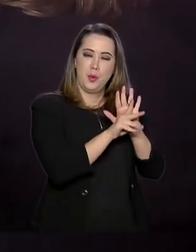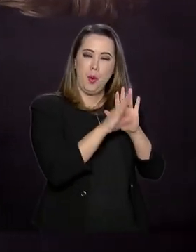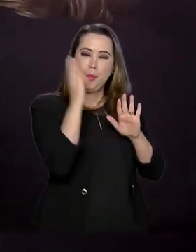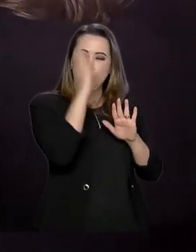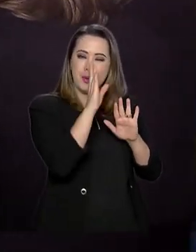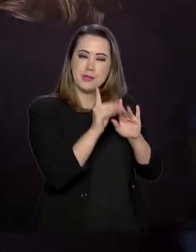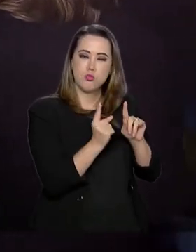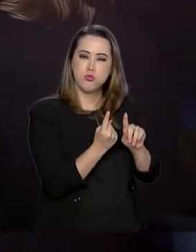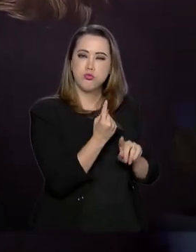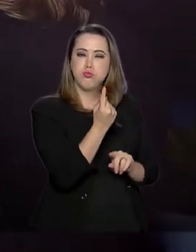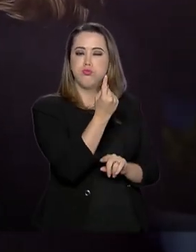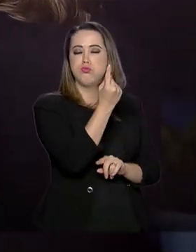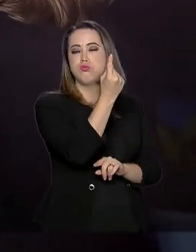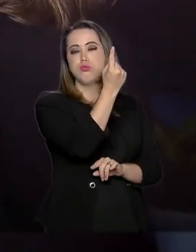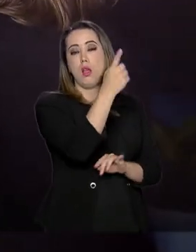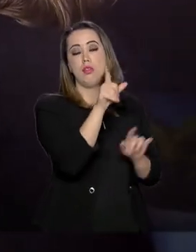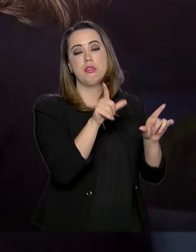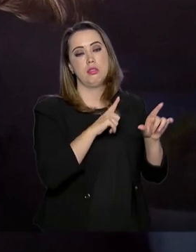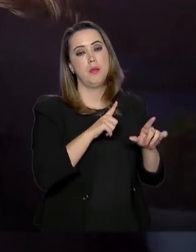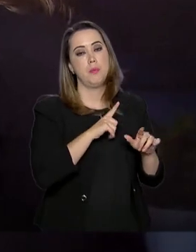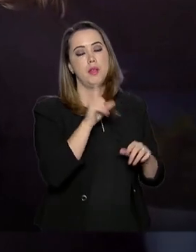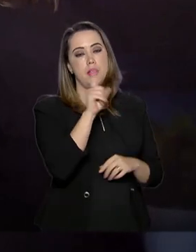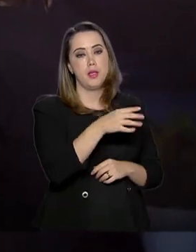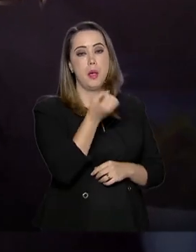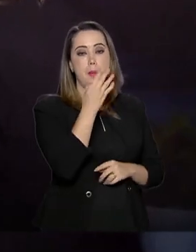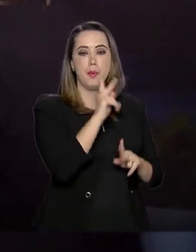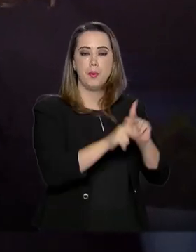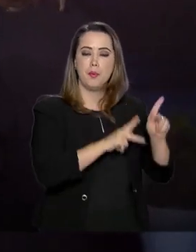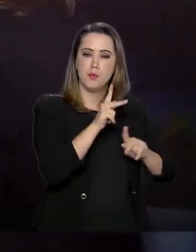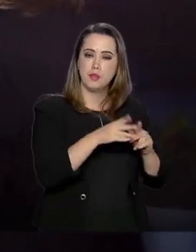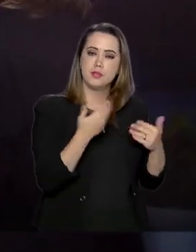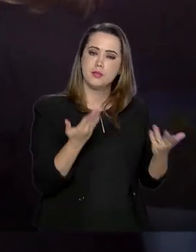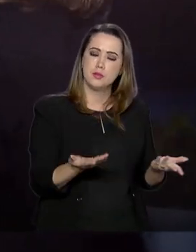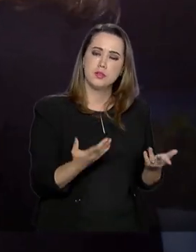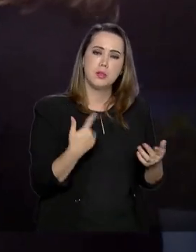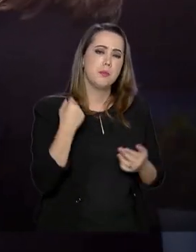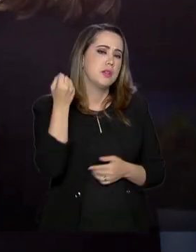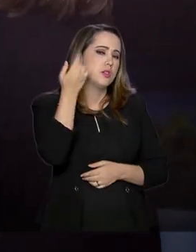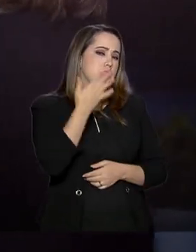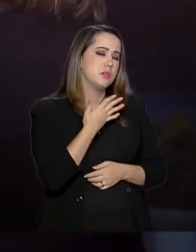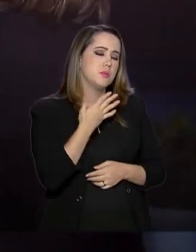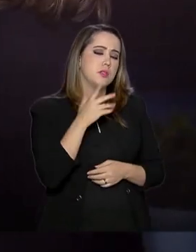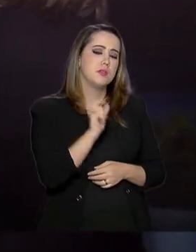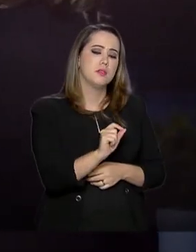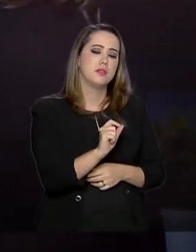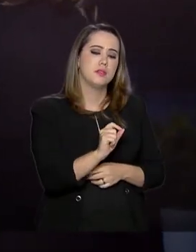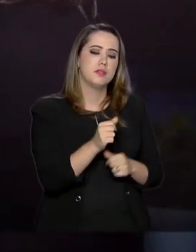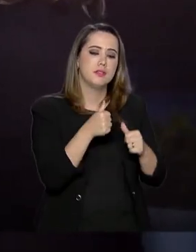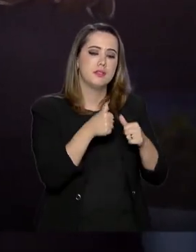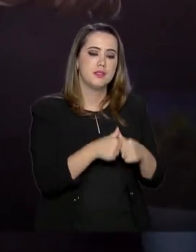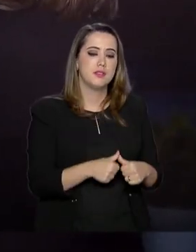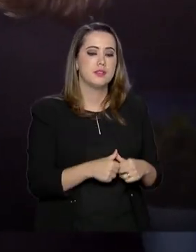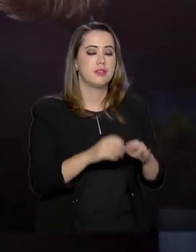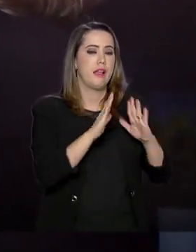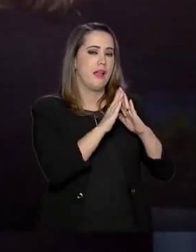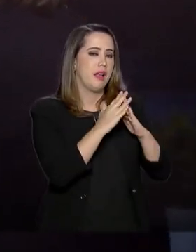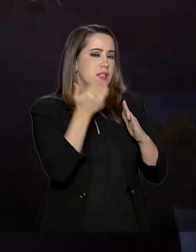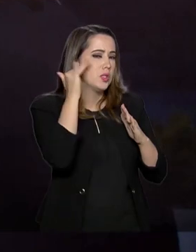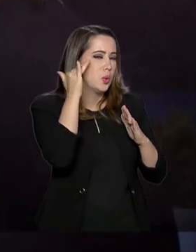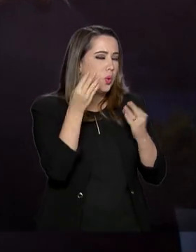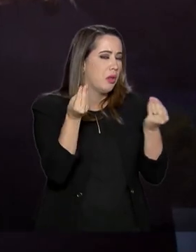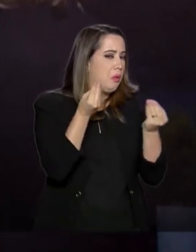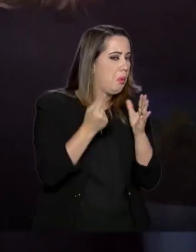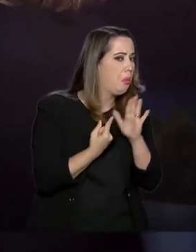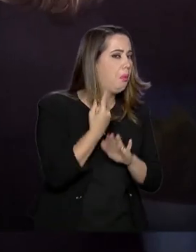programa, também vai trazer, o acordo vai trazer benefícios para a população, né? Para a gente explicar para o pessoal que está em casa, que não entende muito de